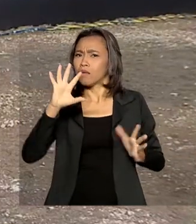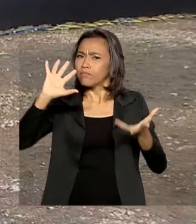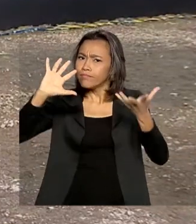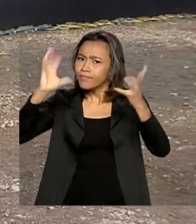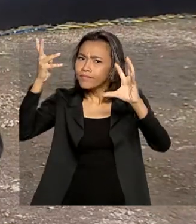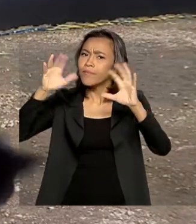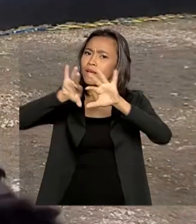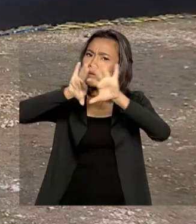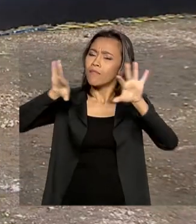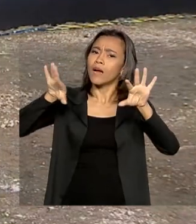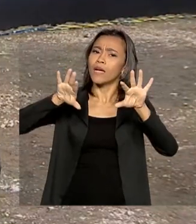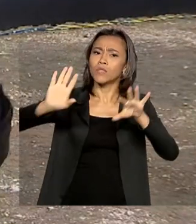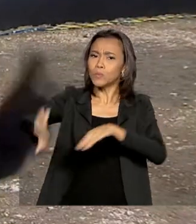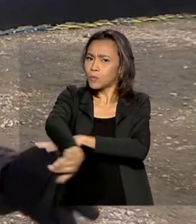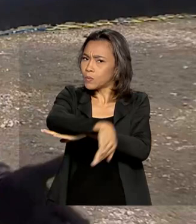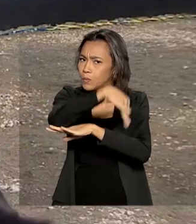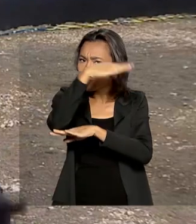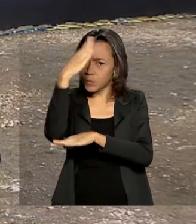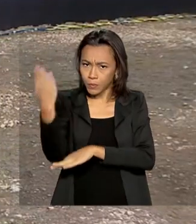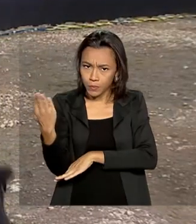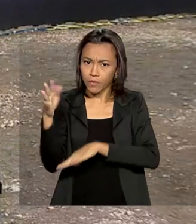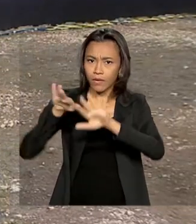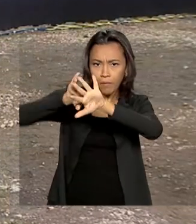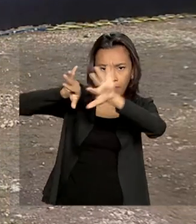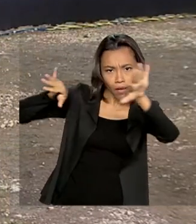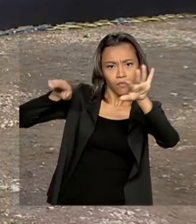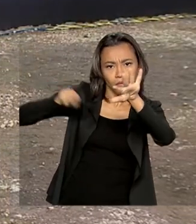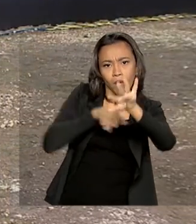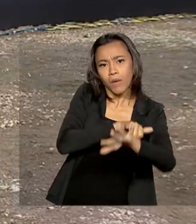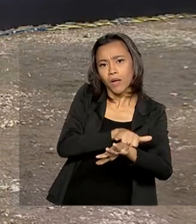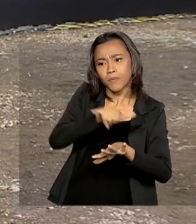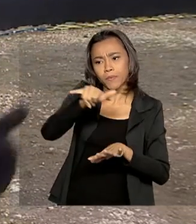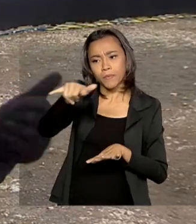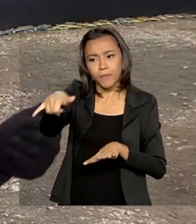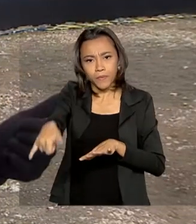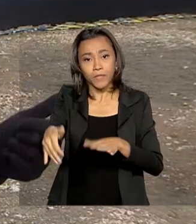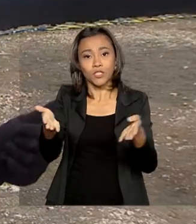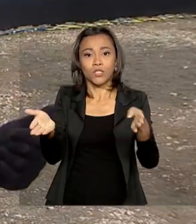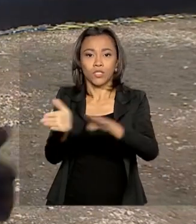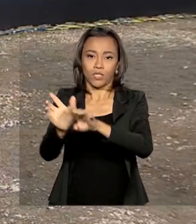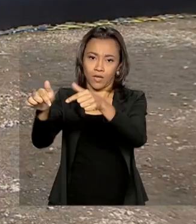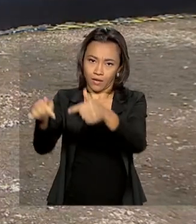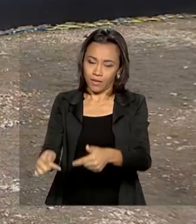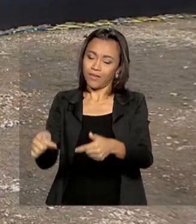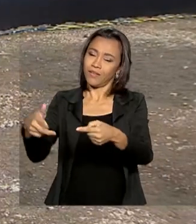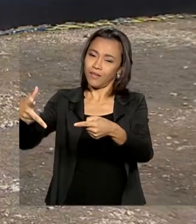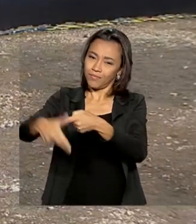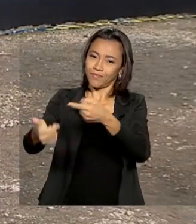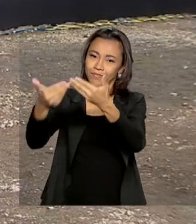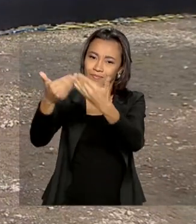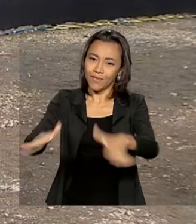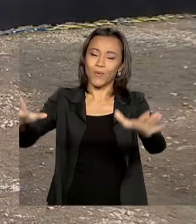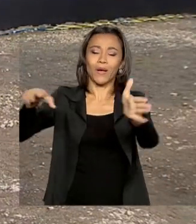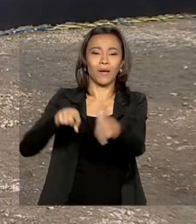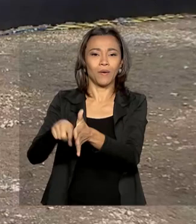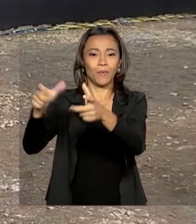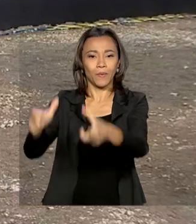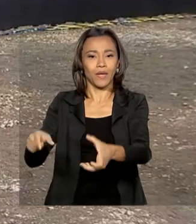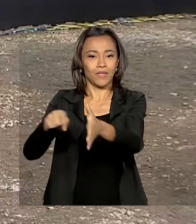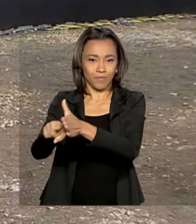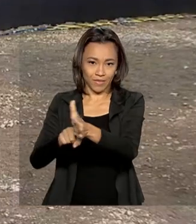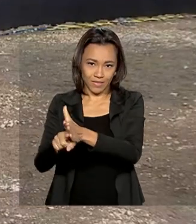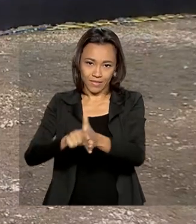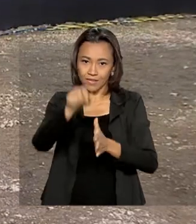aberta durante todo o dia. E o vice-presidente vai conseguir chegar aqui na Antártica e reinaugurar a Estação Brasileira. Da Antártica,